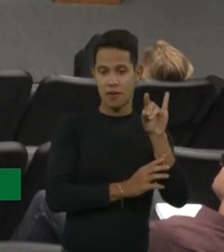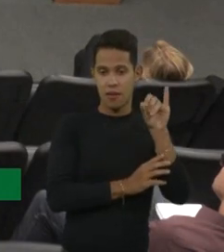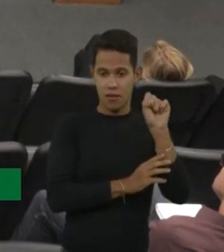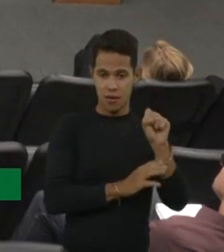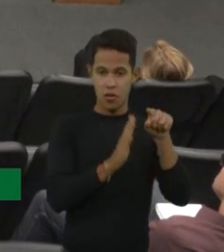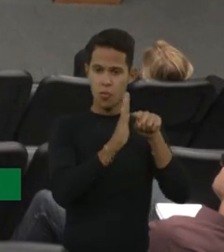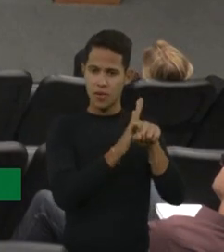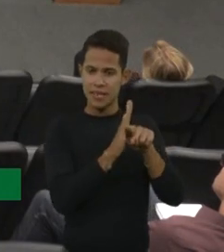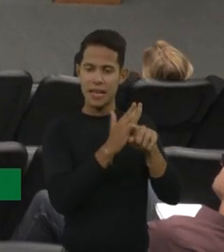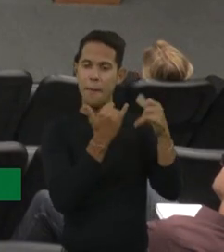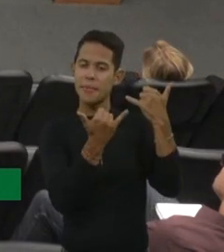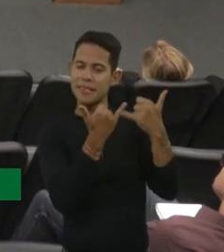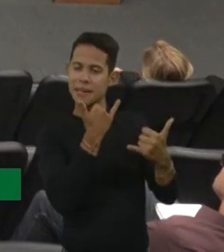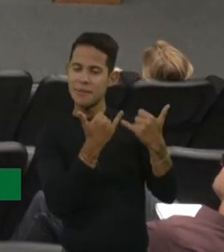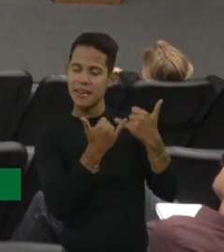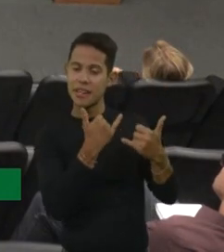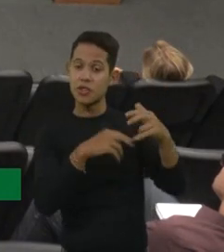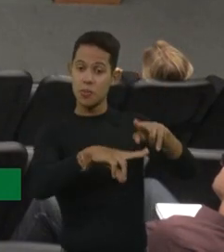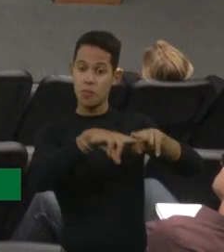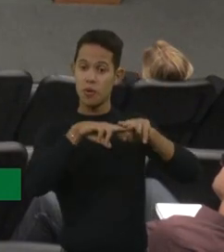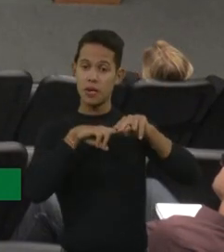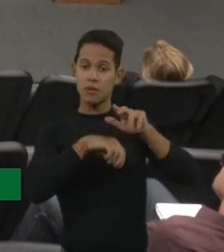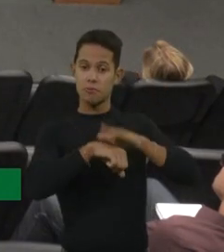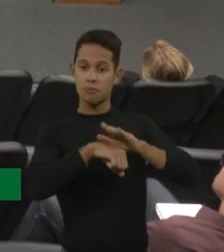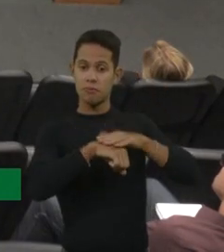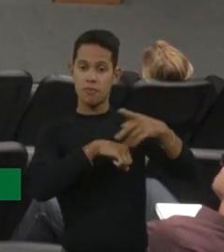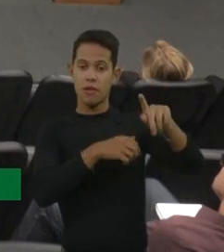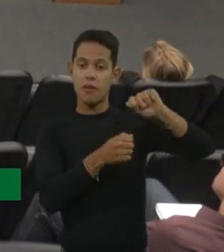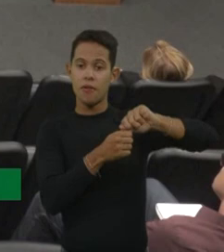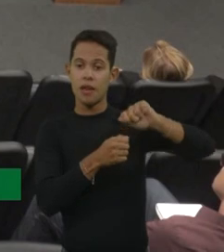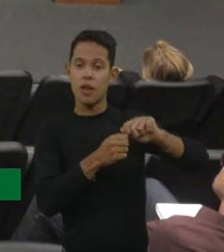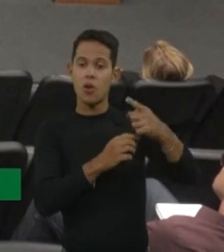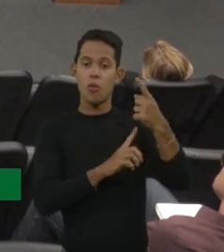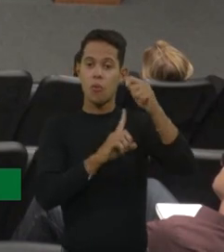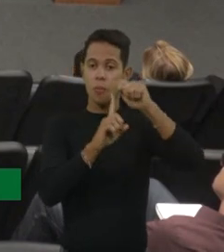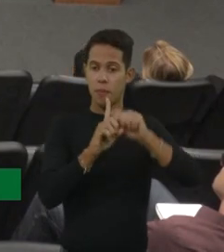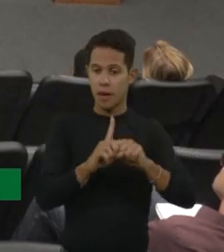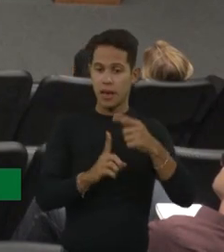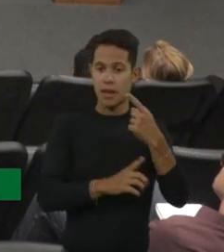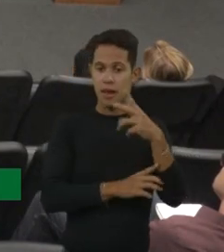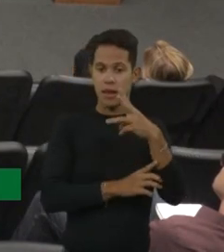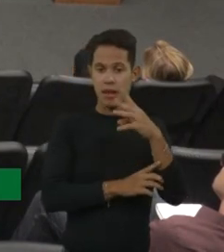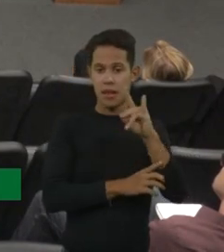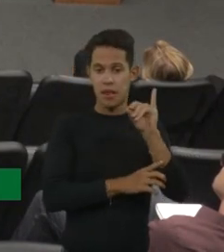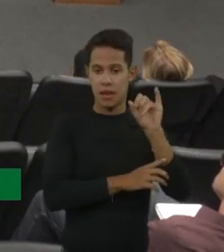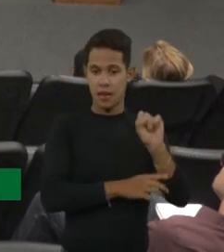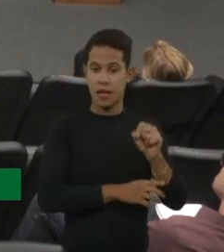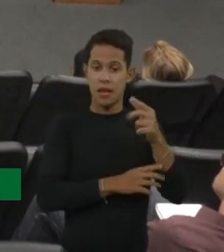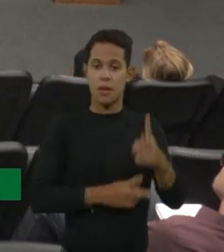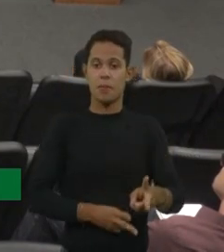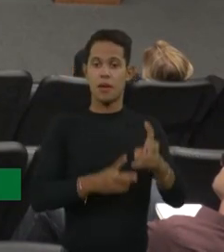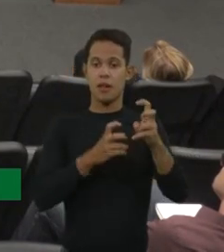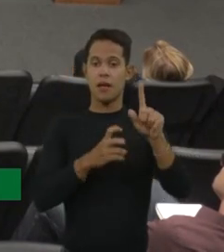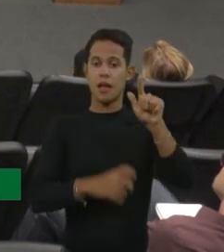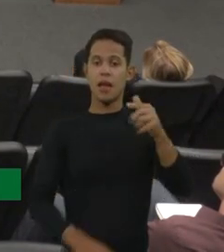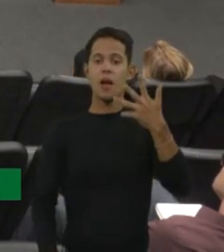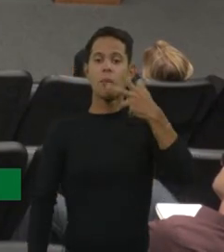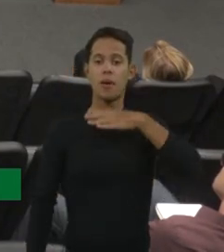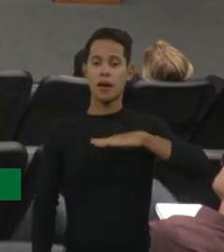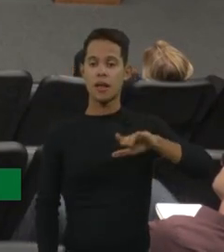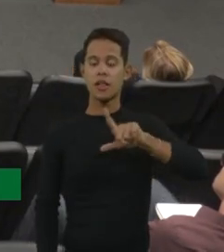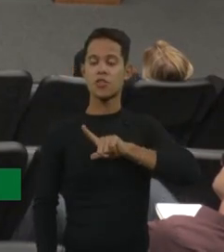muito semelhante, tá, então, quando ela fez com um mês e três dias, a gente já via que era uma criança que já tinha uma hipotonia, já